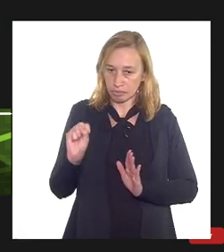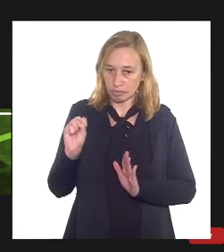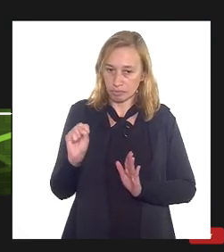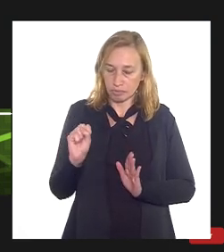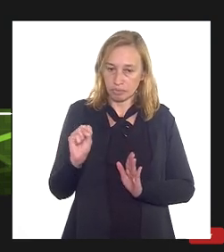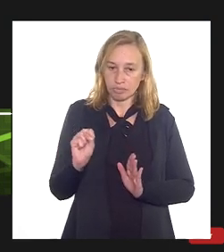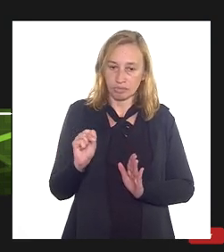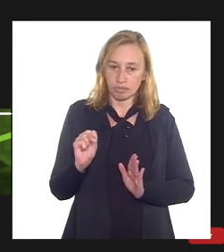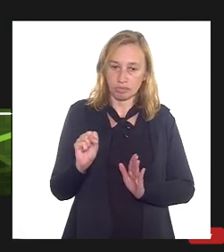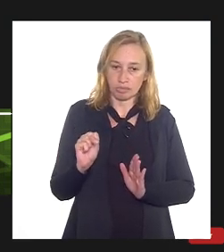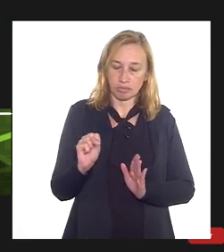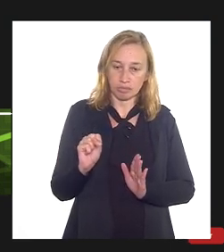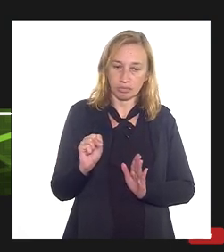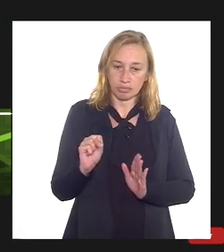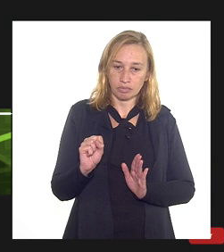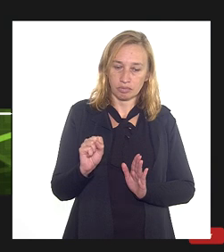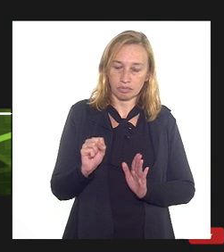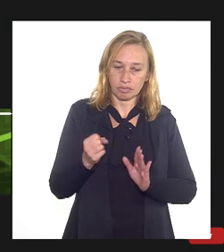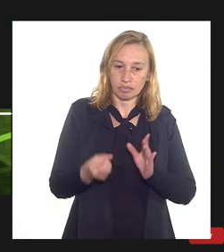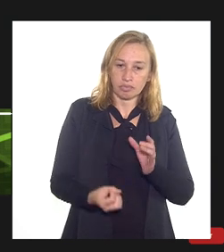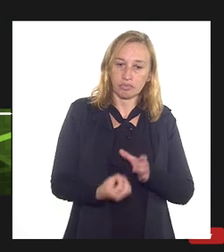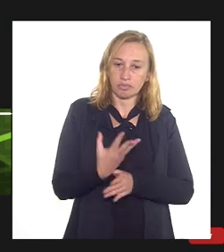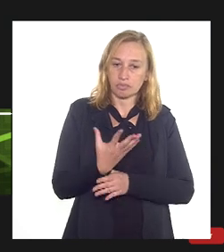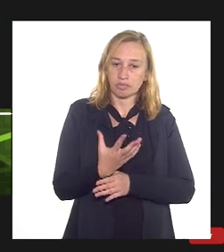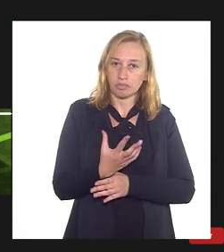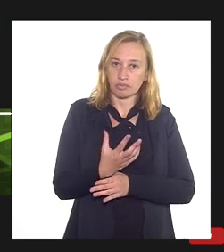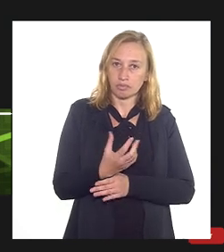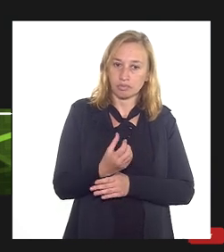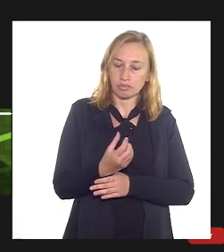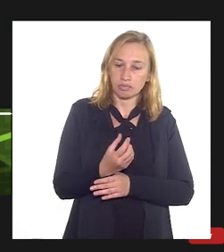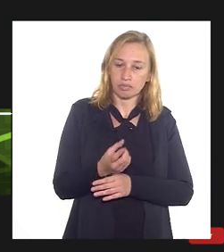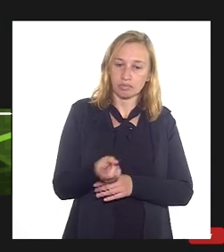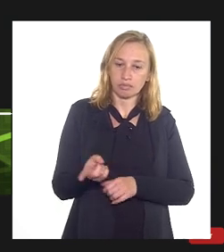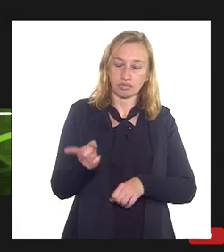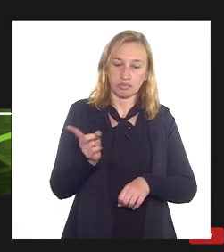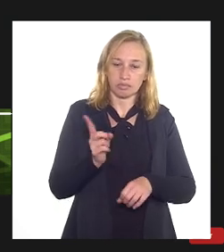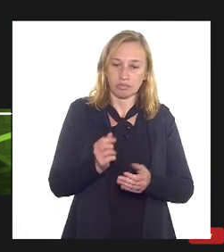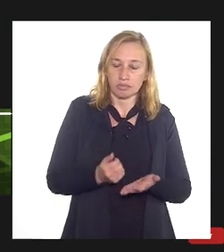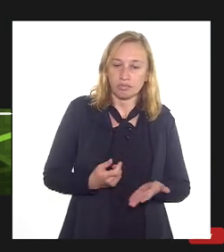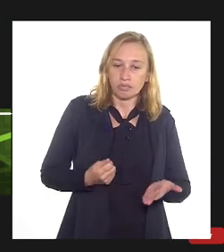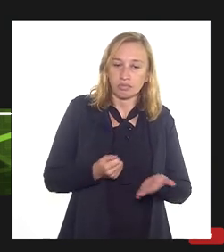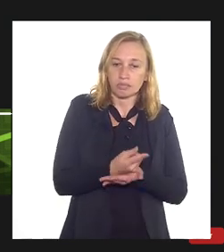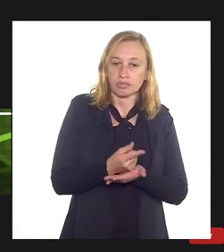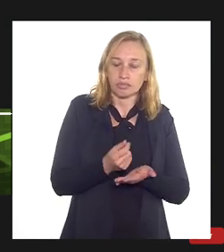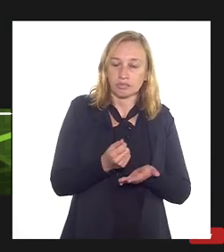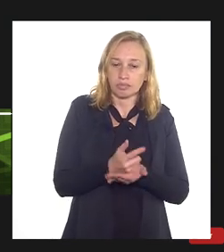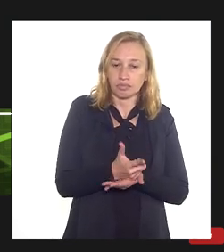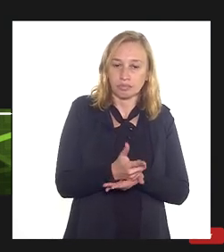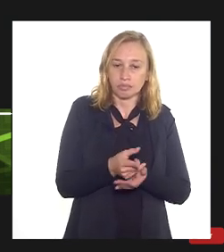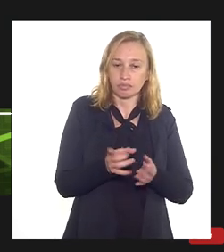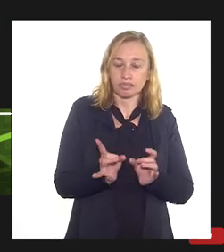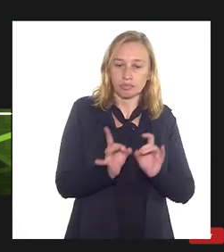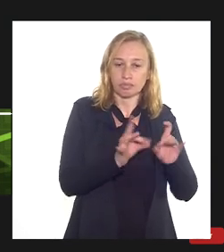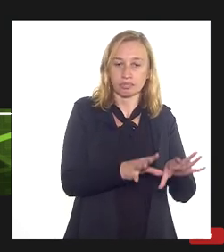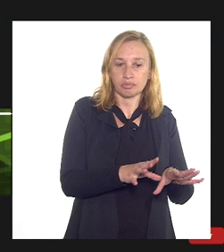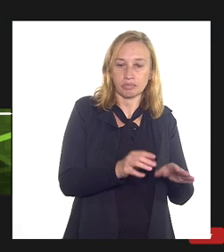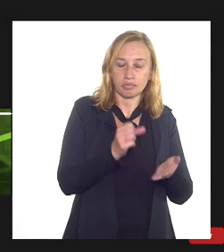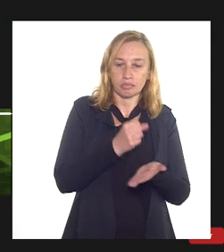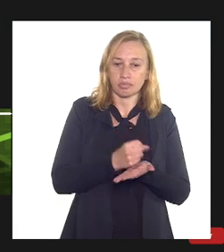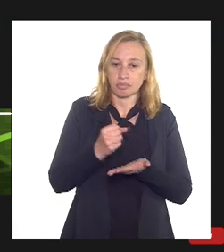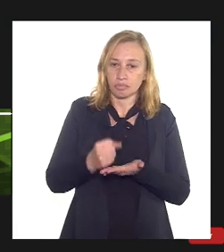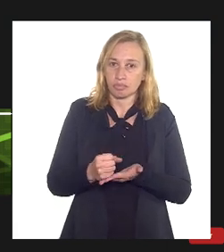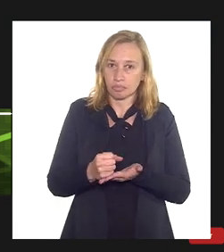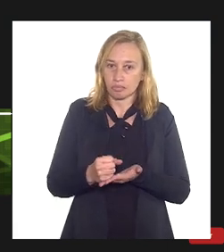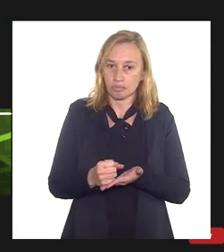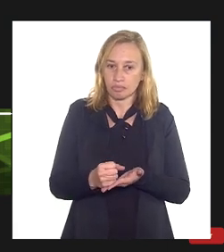trazem o procedimento a ser realizado referente a provisão de gastos com abandono caso o contrato a ser cedido